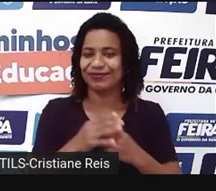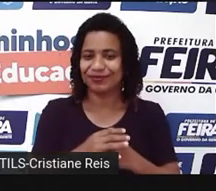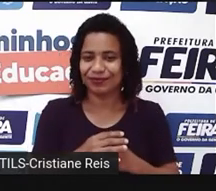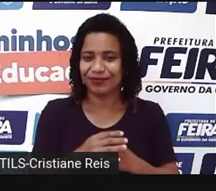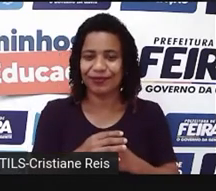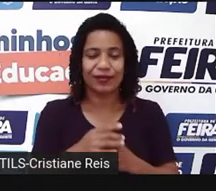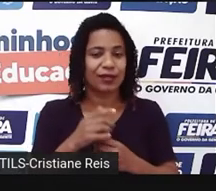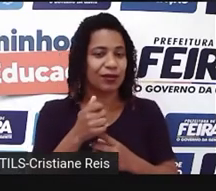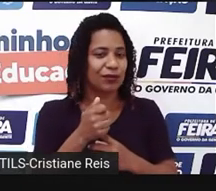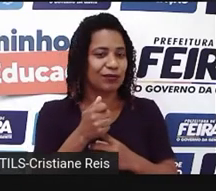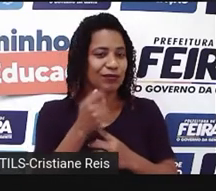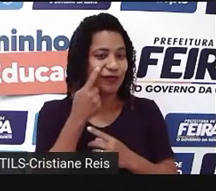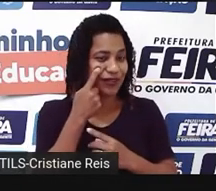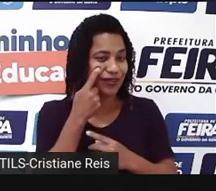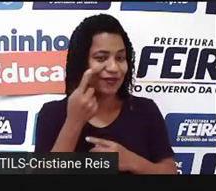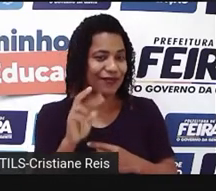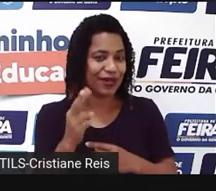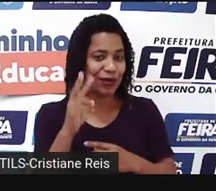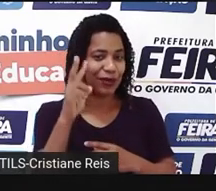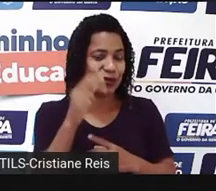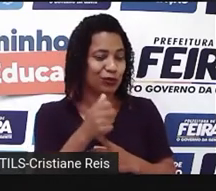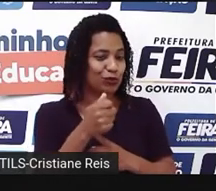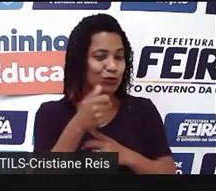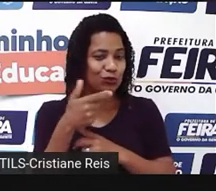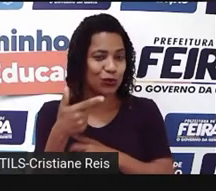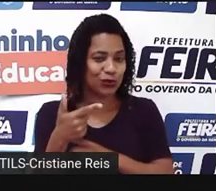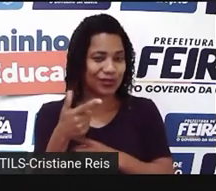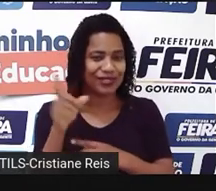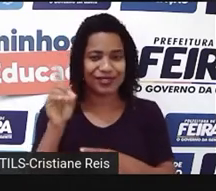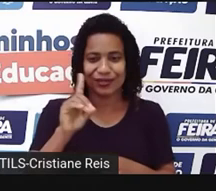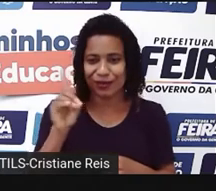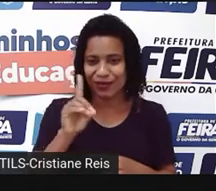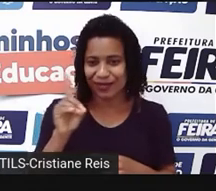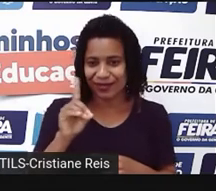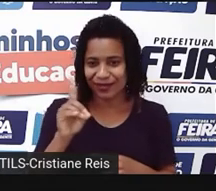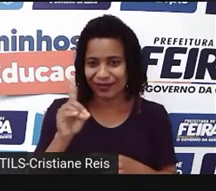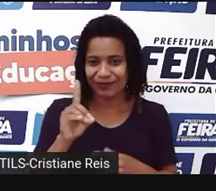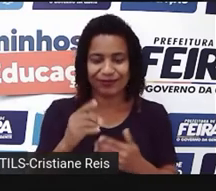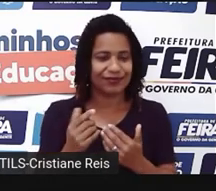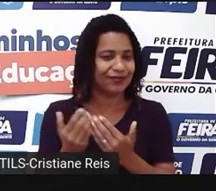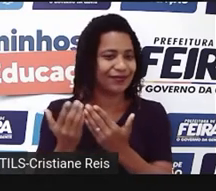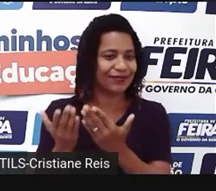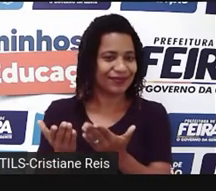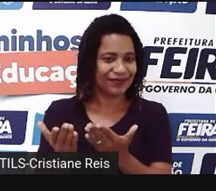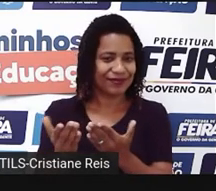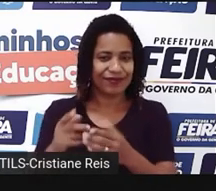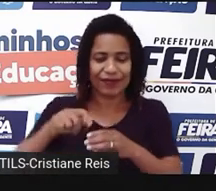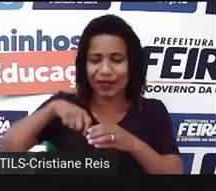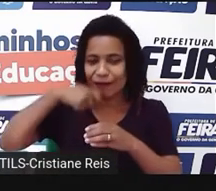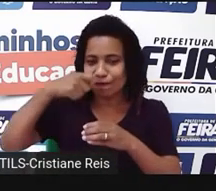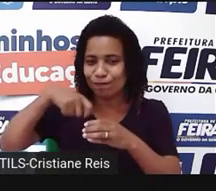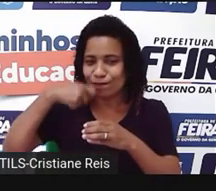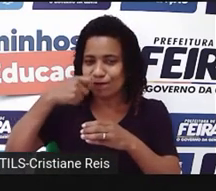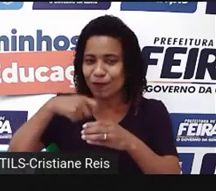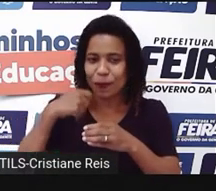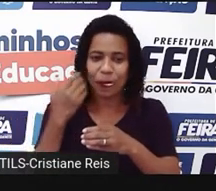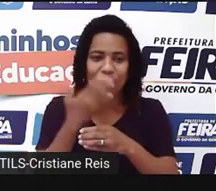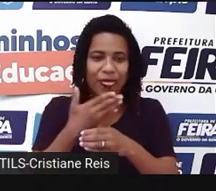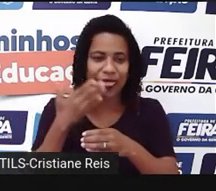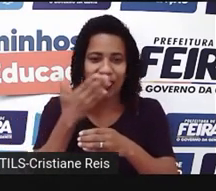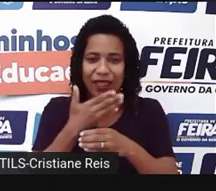olha o preço, 12 dólares, ice cream, chocolate ice cream, um sorvete de chocolate,